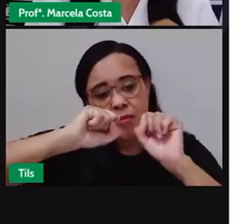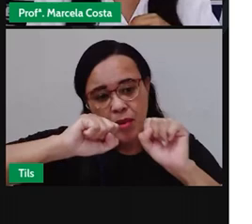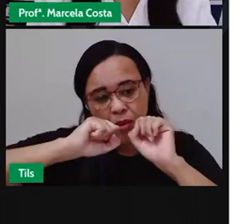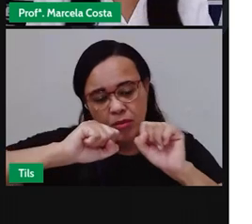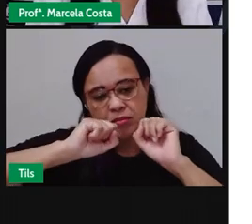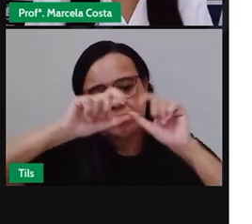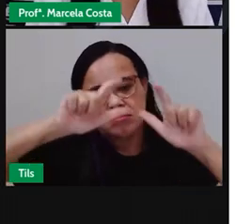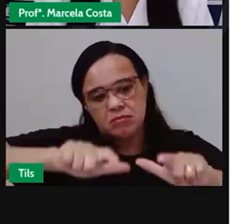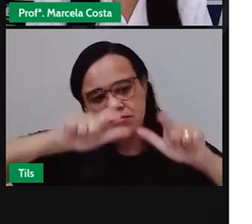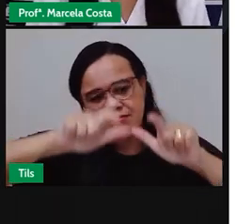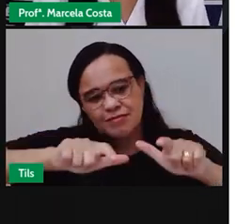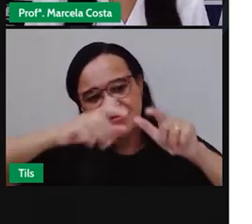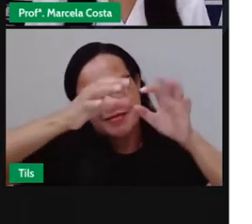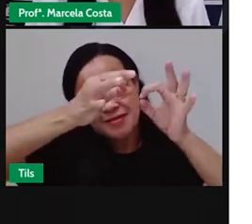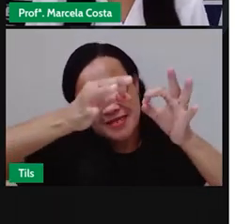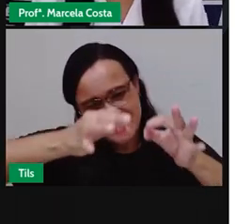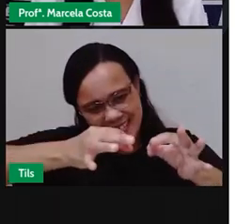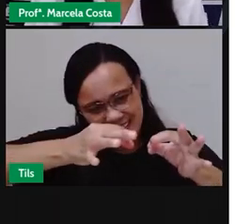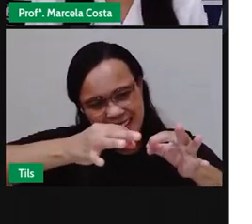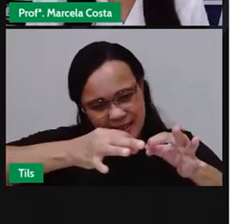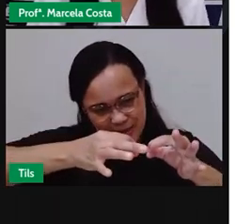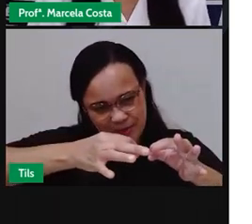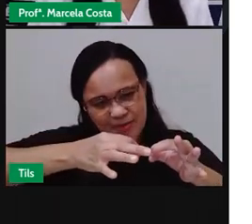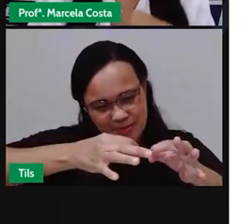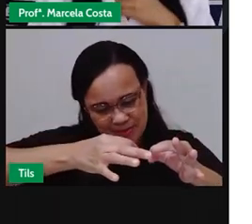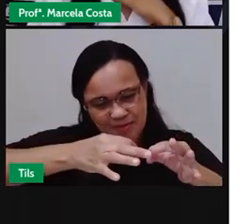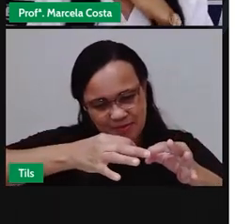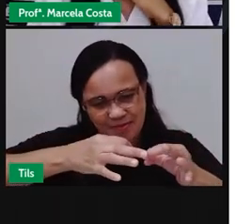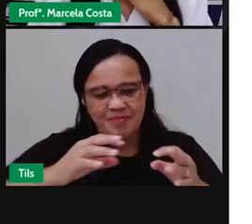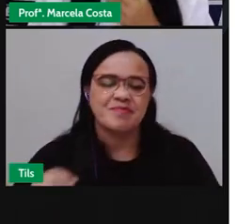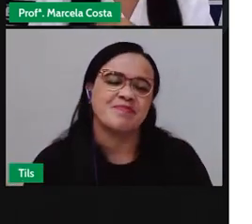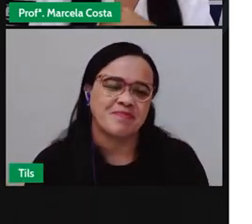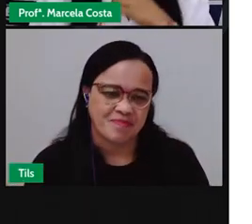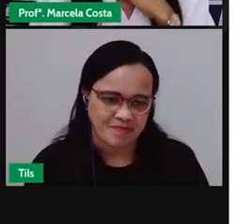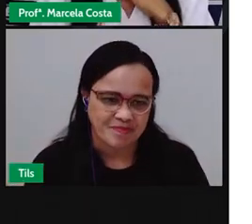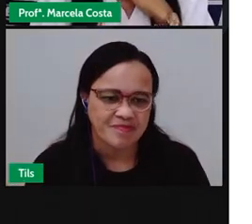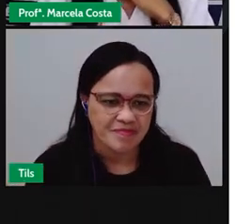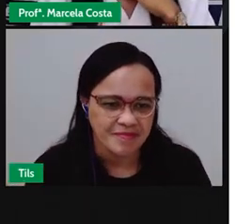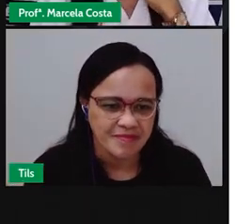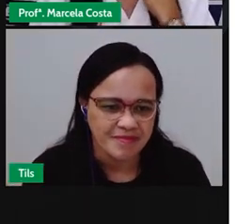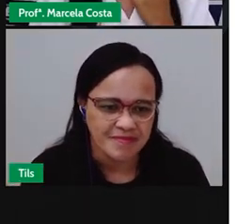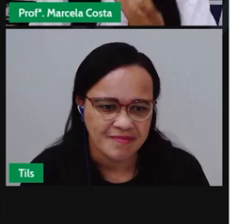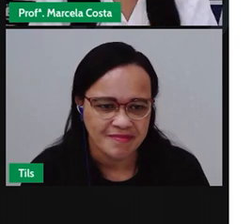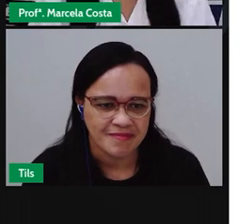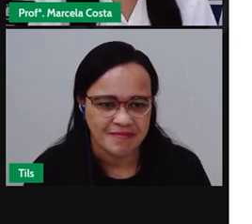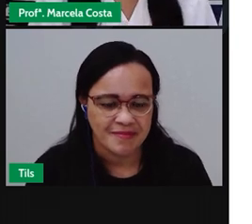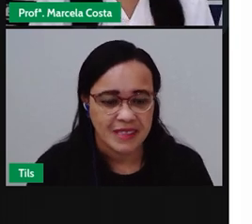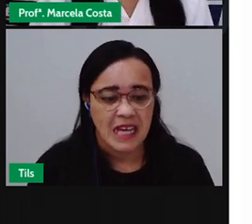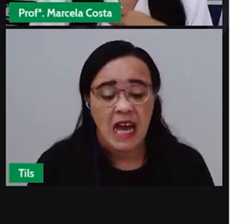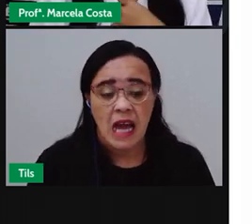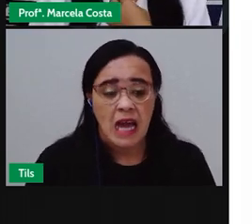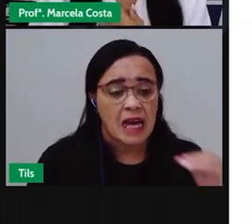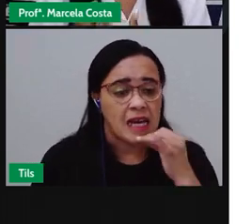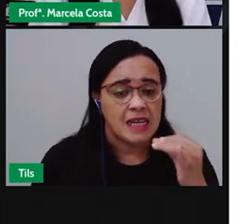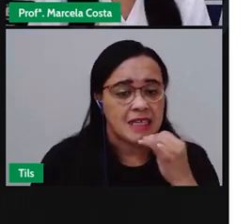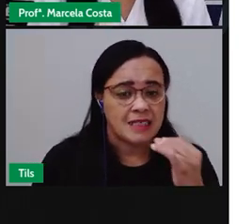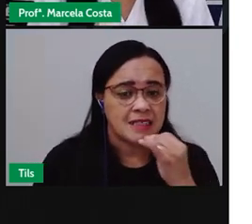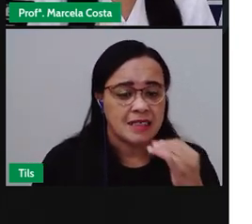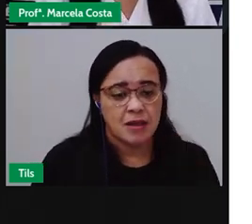você não precisa colocar ali o lixo orgânico que são os resíduos de frutas,